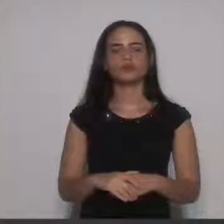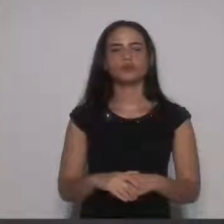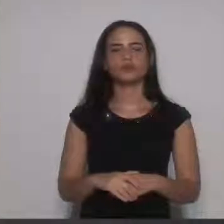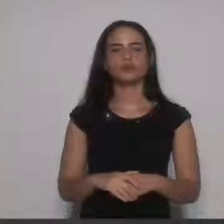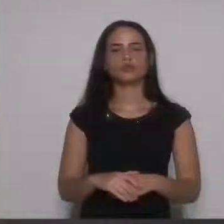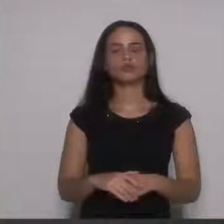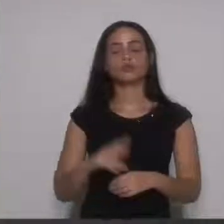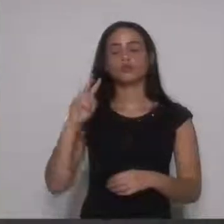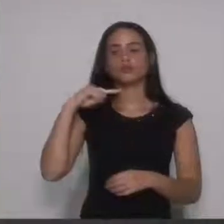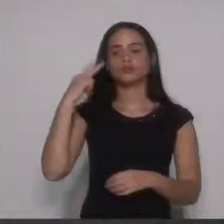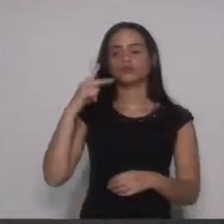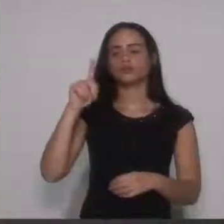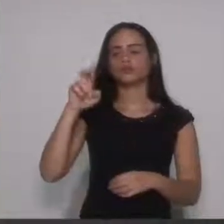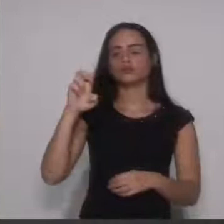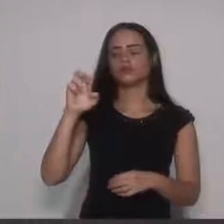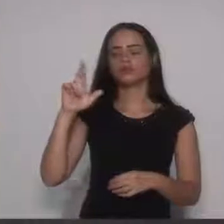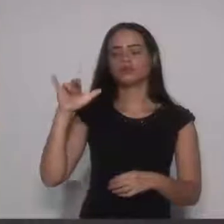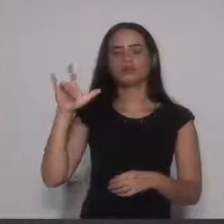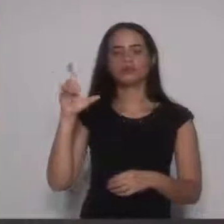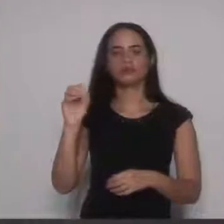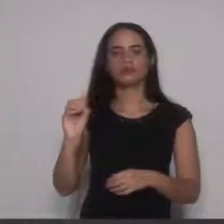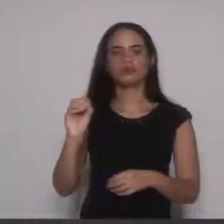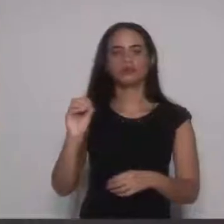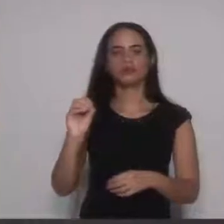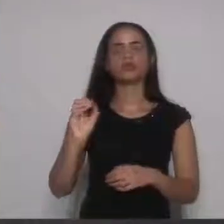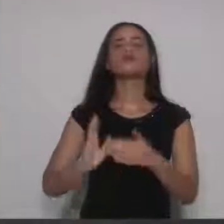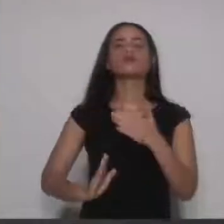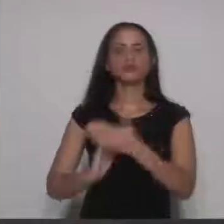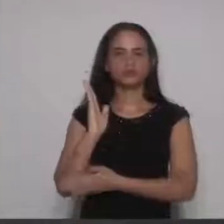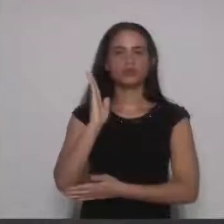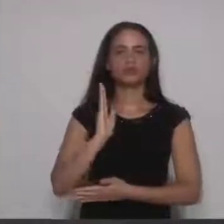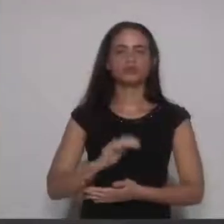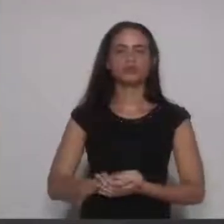Vereador Geraldinho Canguçu, aprovo.